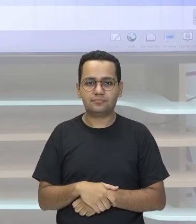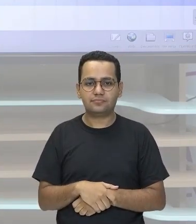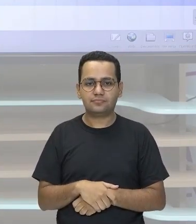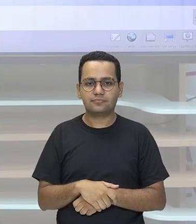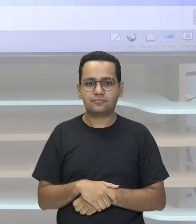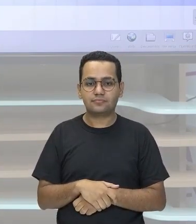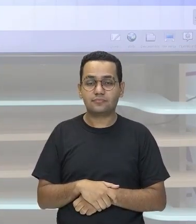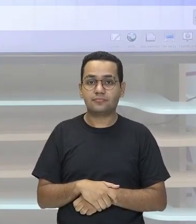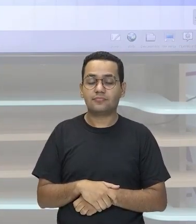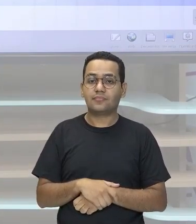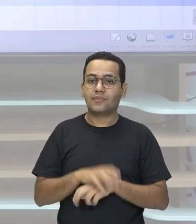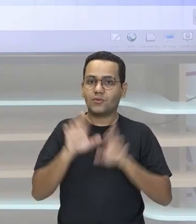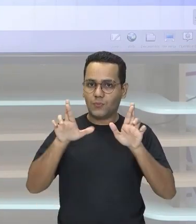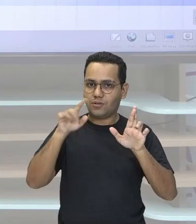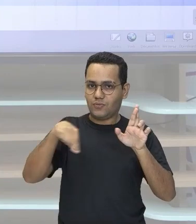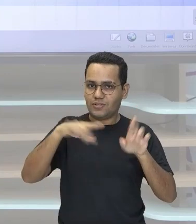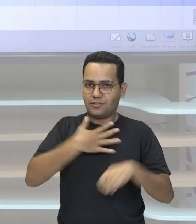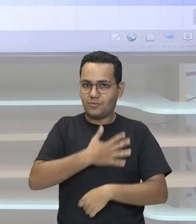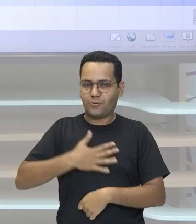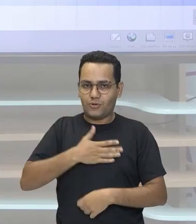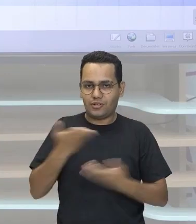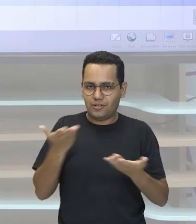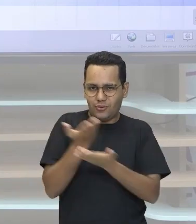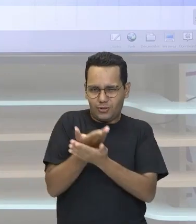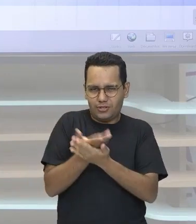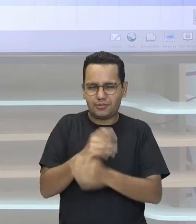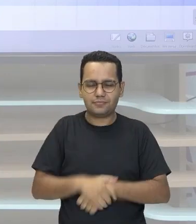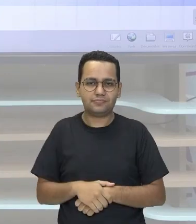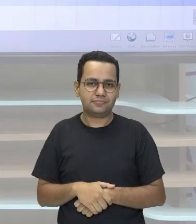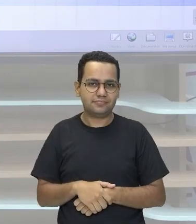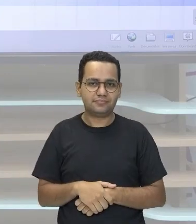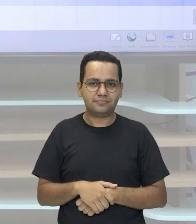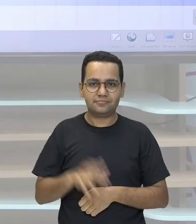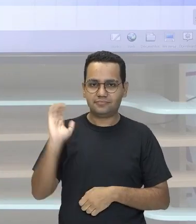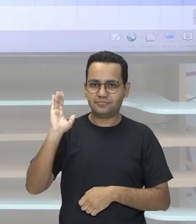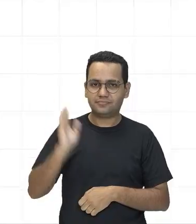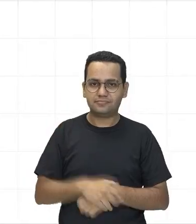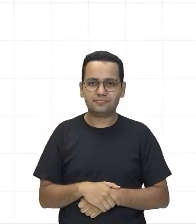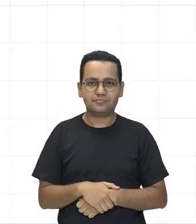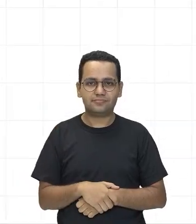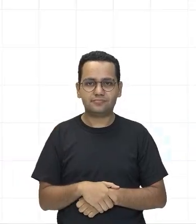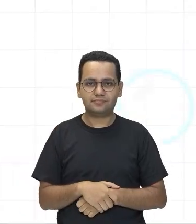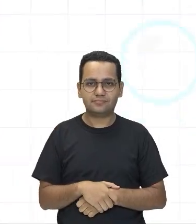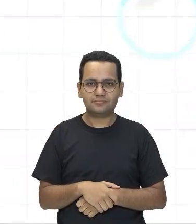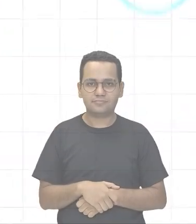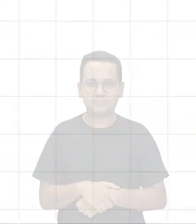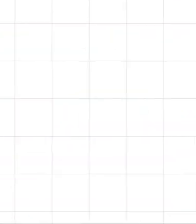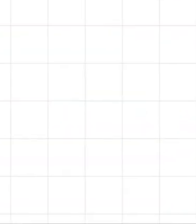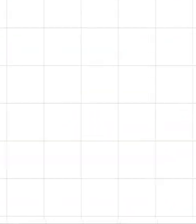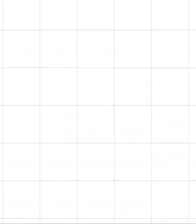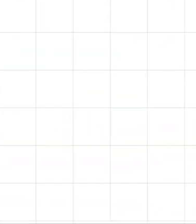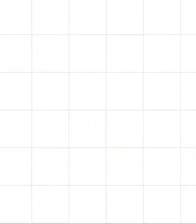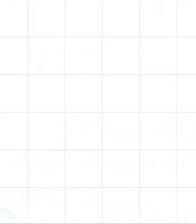vocês Tenham gostado E vamos nos ver Em um outro momento Tchau Tchau